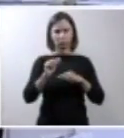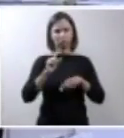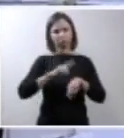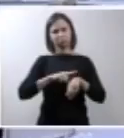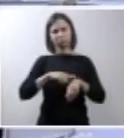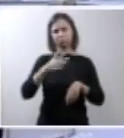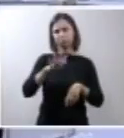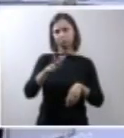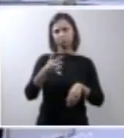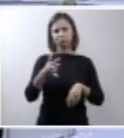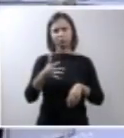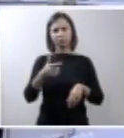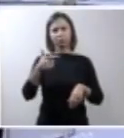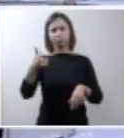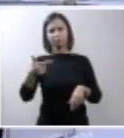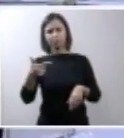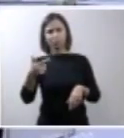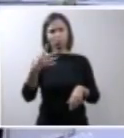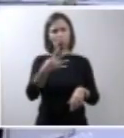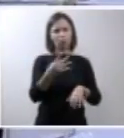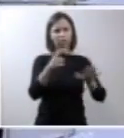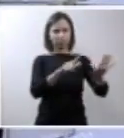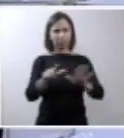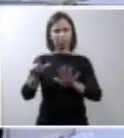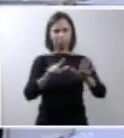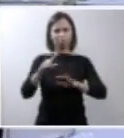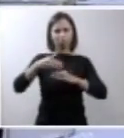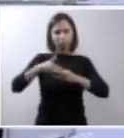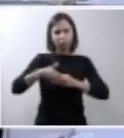por volta da 24ª semana em diante.